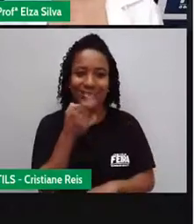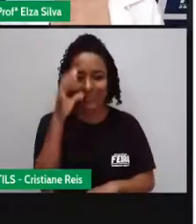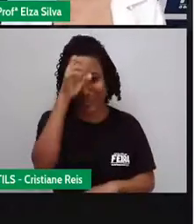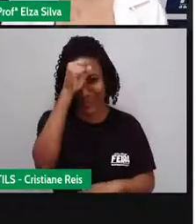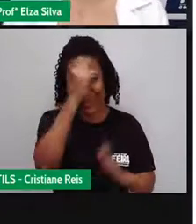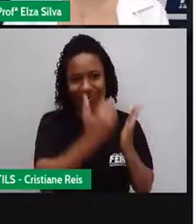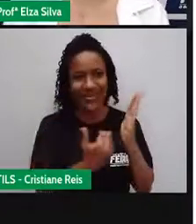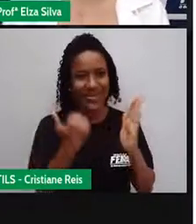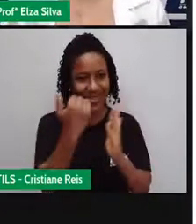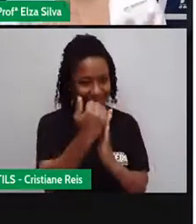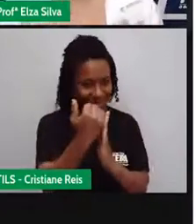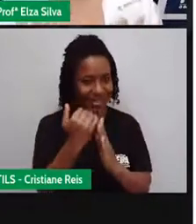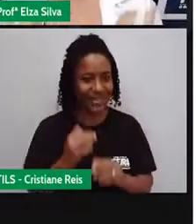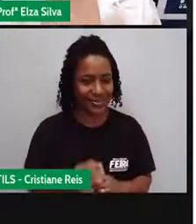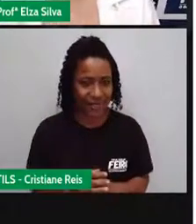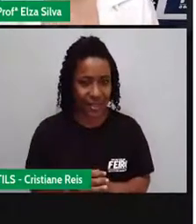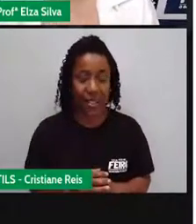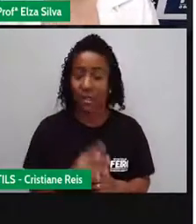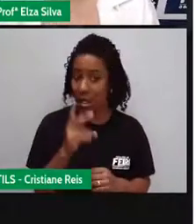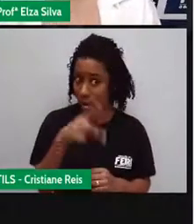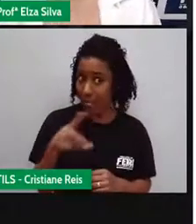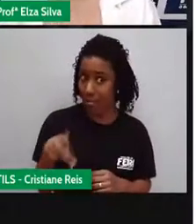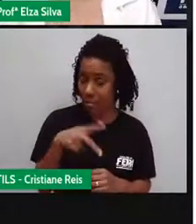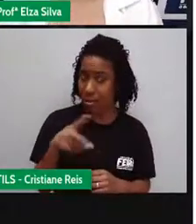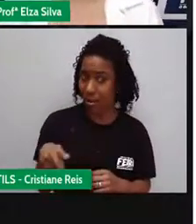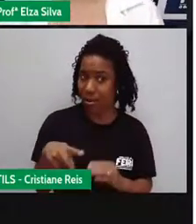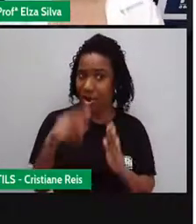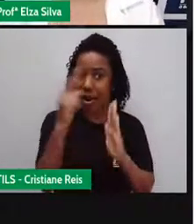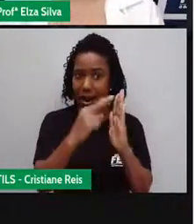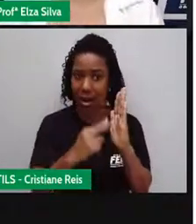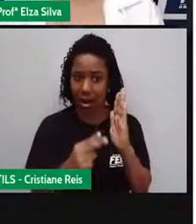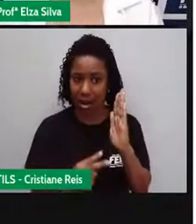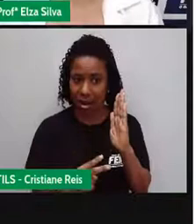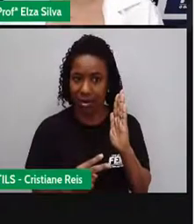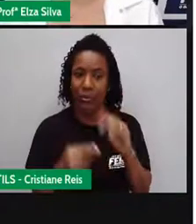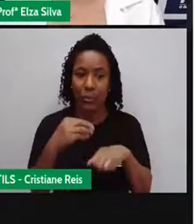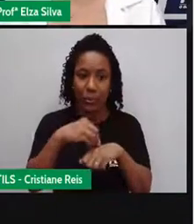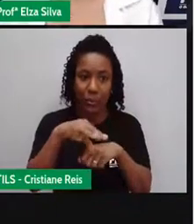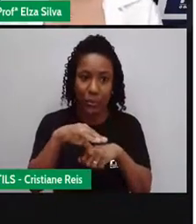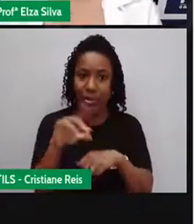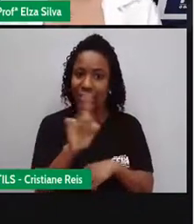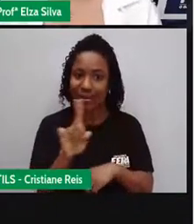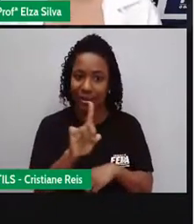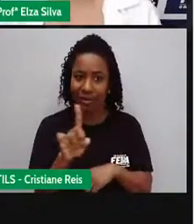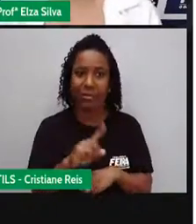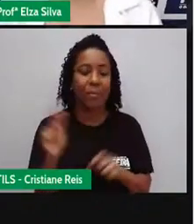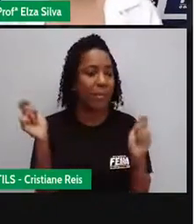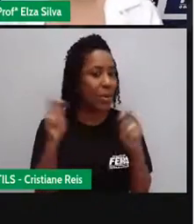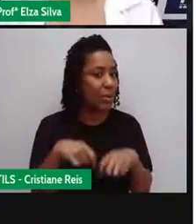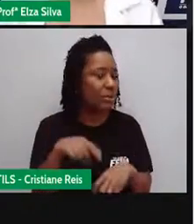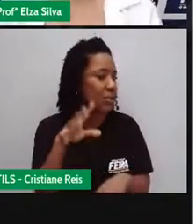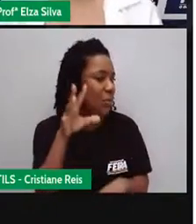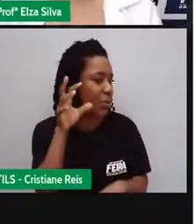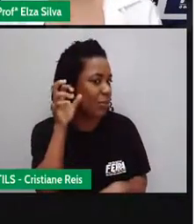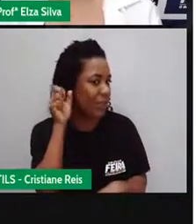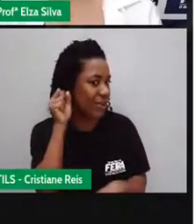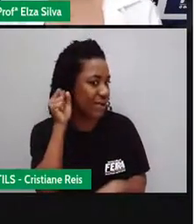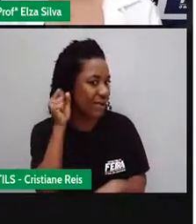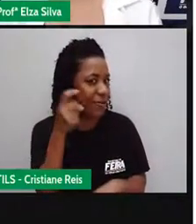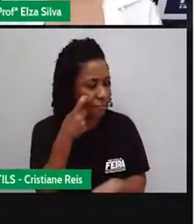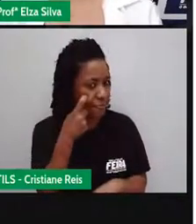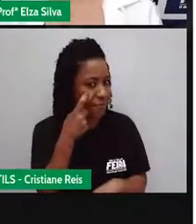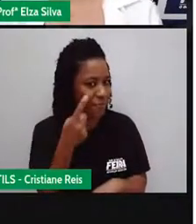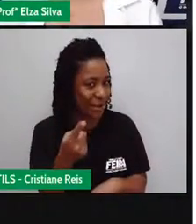Então, em vez de eu ler com vocês, vamos ouvir a pronúncia a partir dessa ferramenta. Vamos lá!